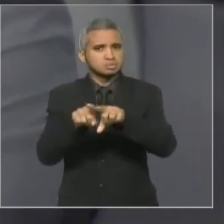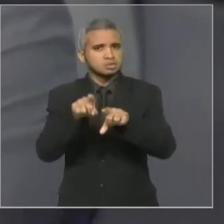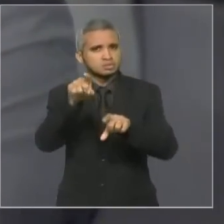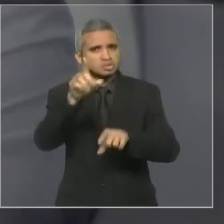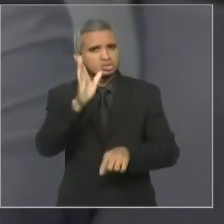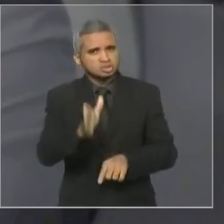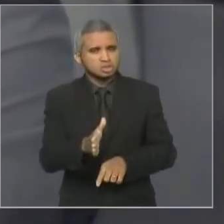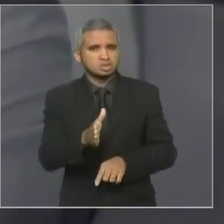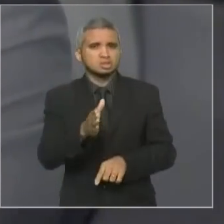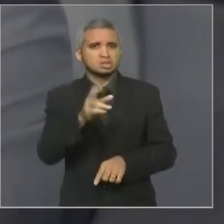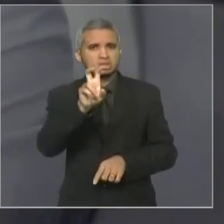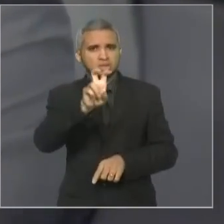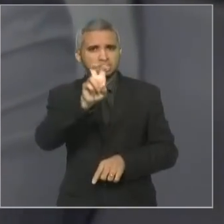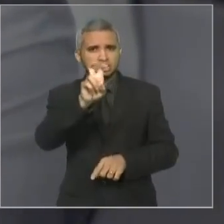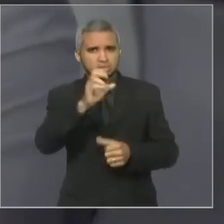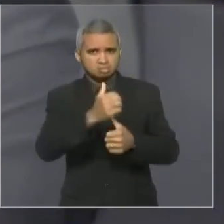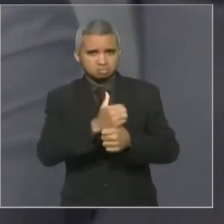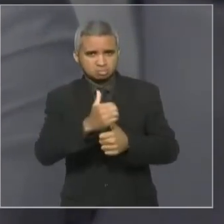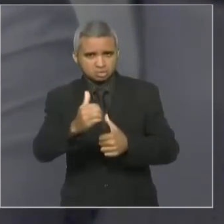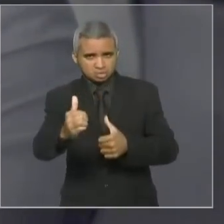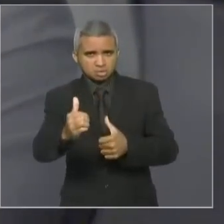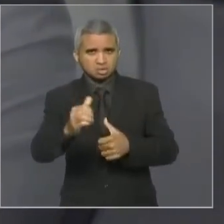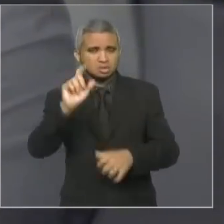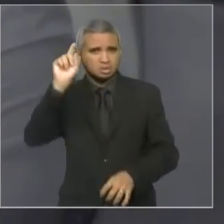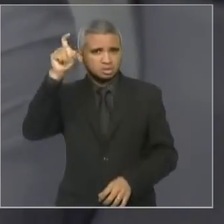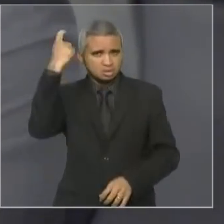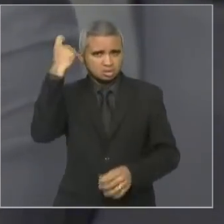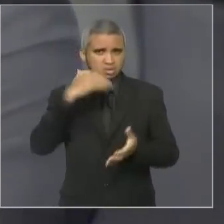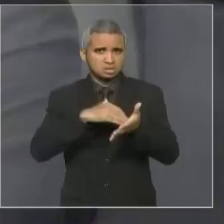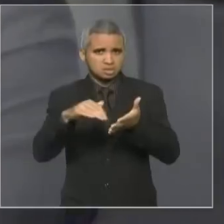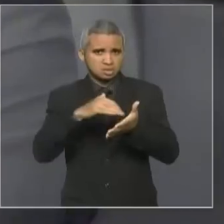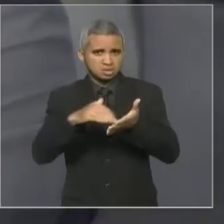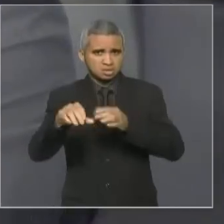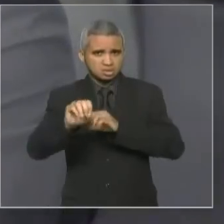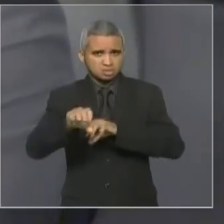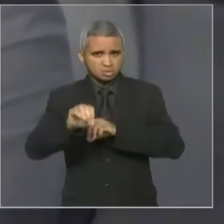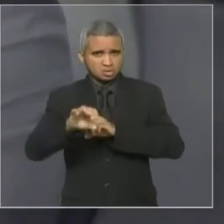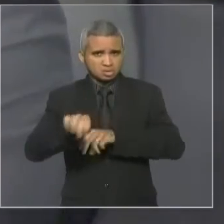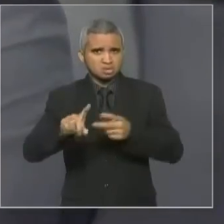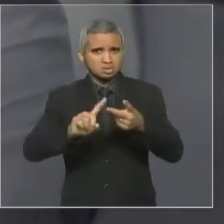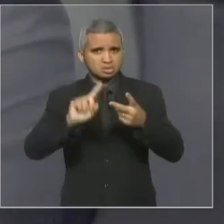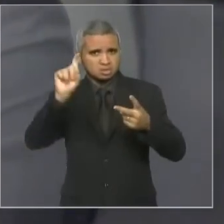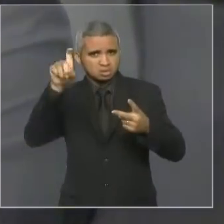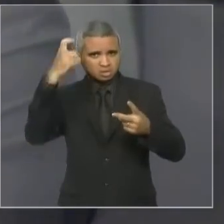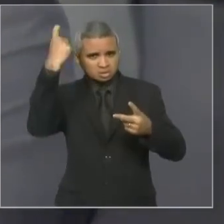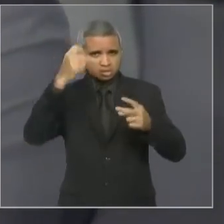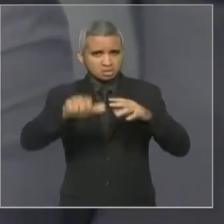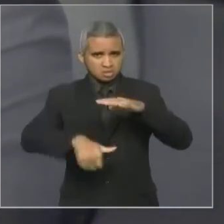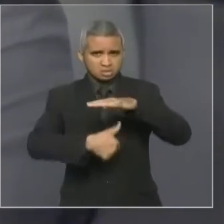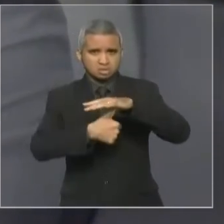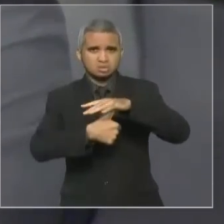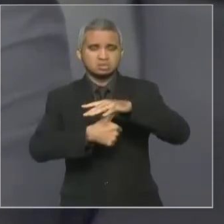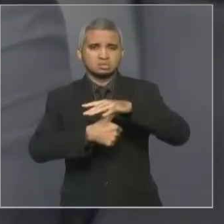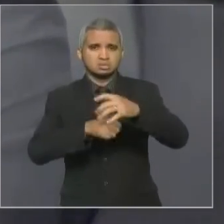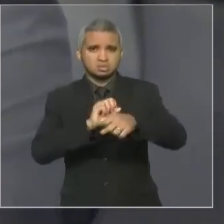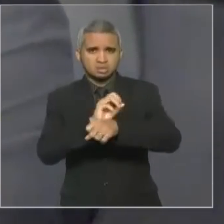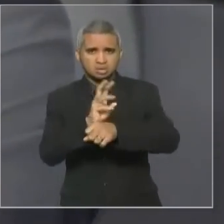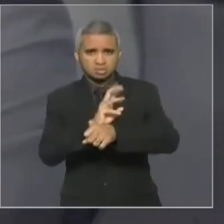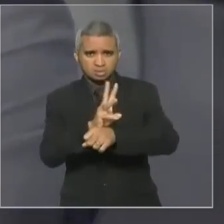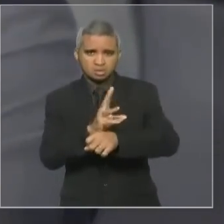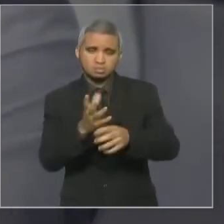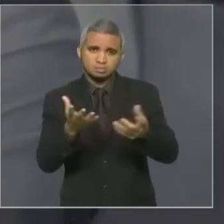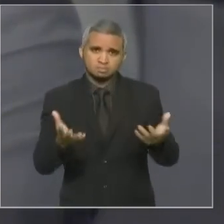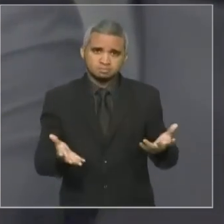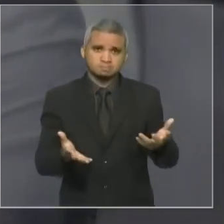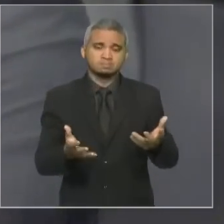mandato, como ex-secretário de Educação, como reitor da Universidade Estadual do Maranhão, com certeza tem muito a contribuir. E eu faço